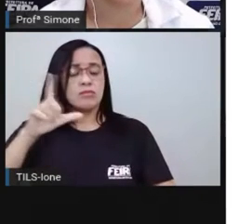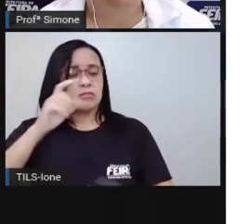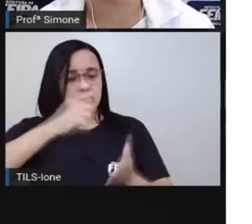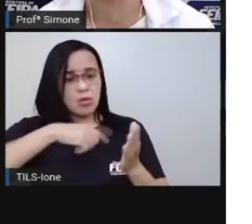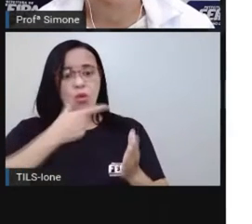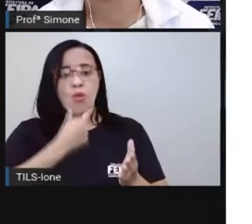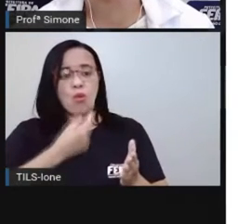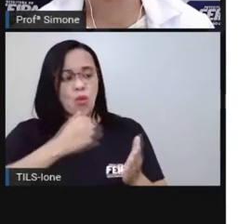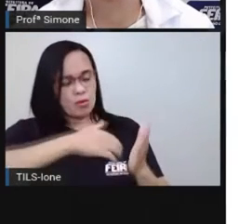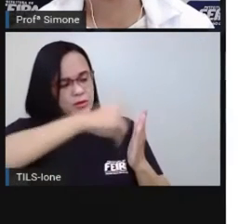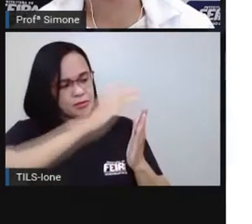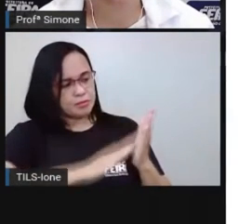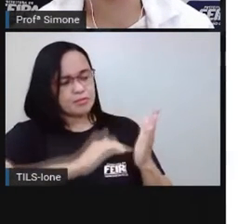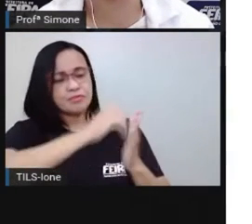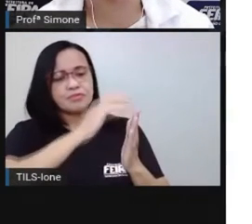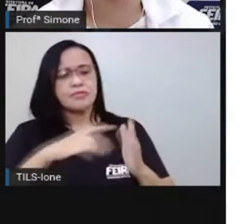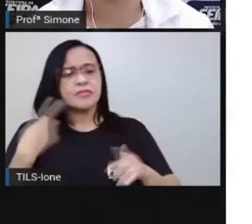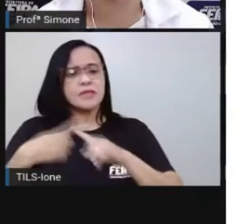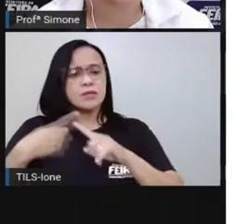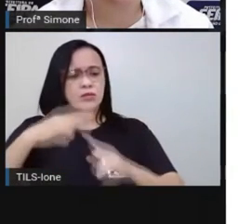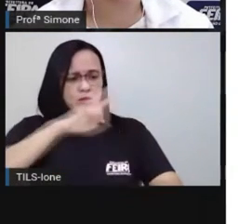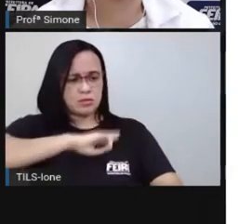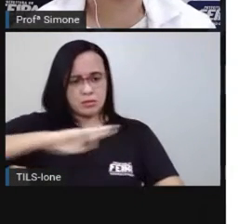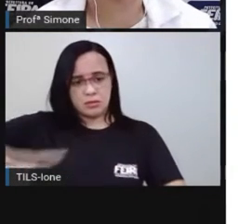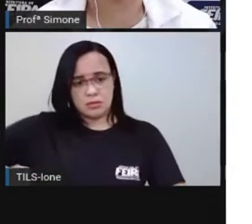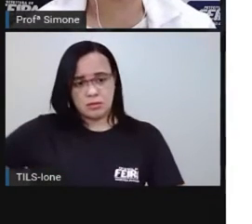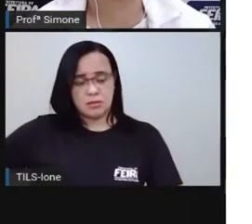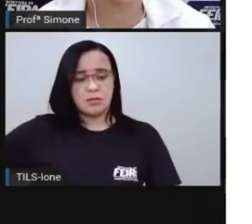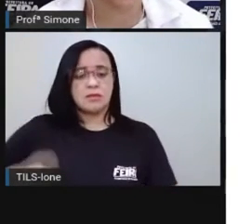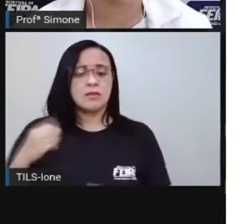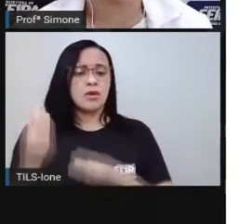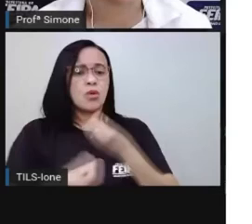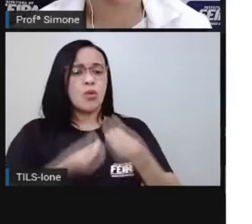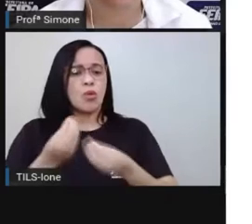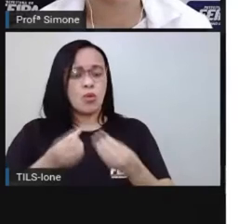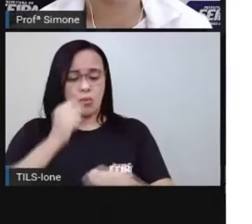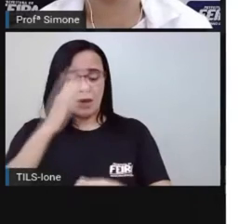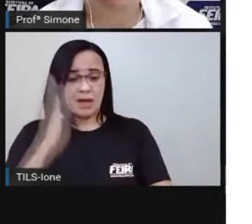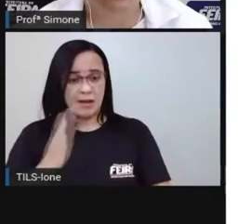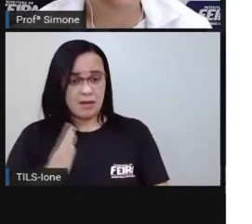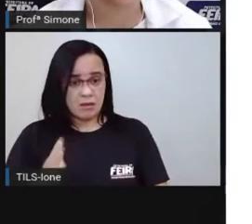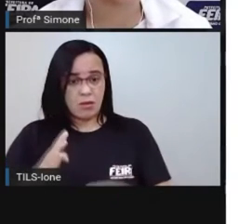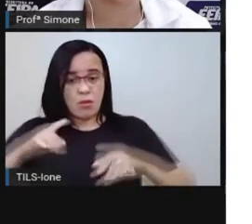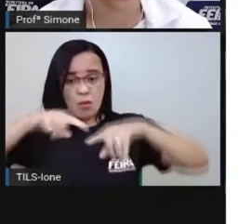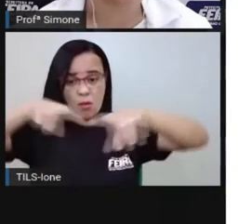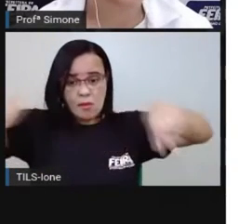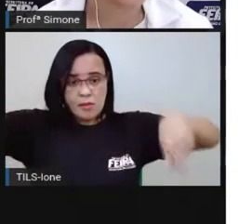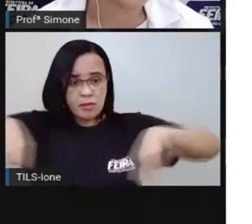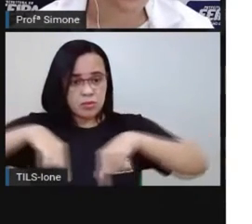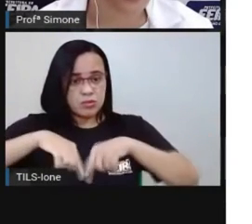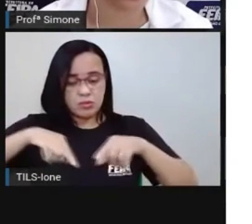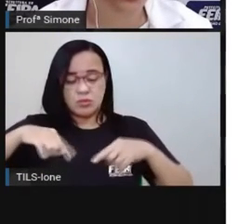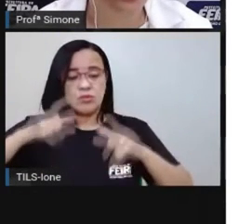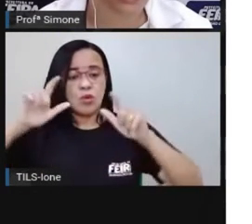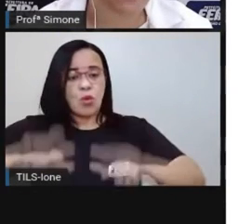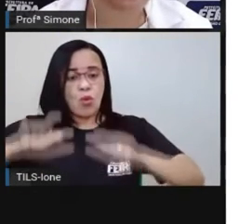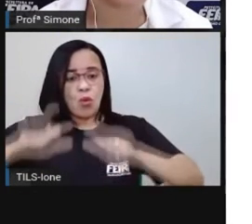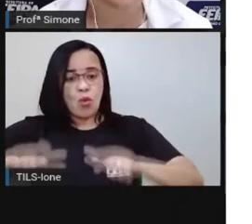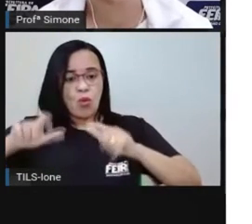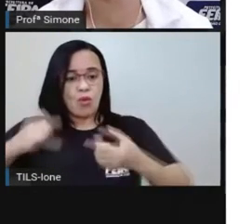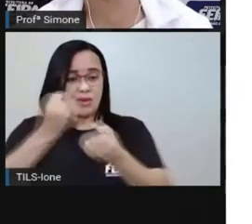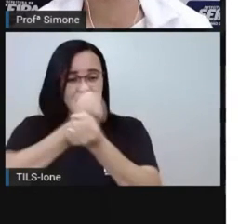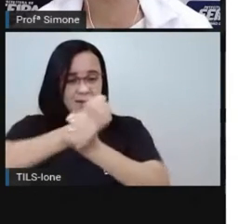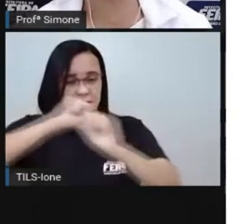artista, a Proclamação da República foi feita num grande largo, numa praça, a Praça da República,